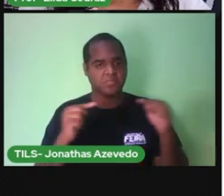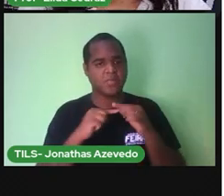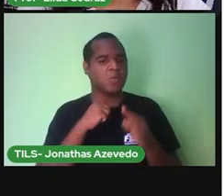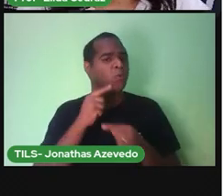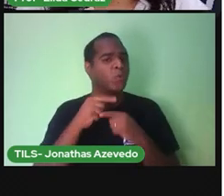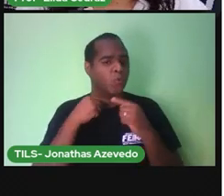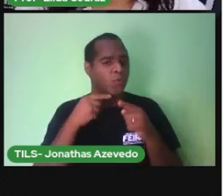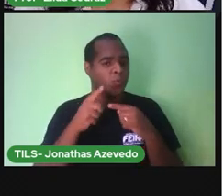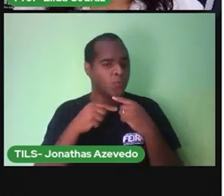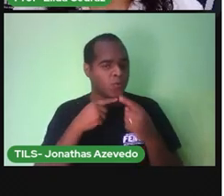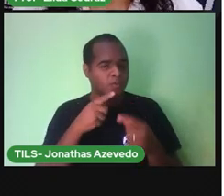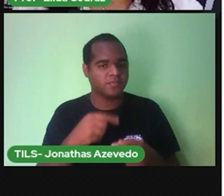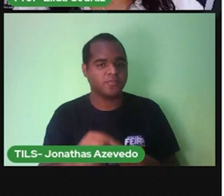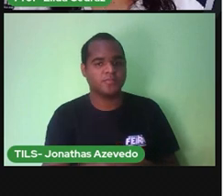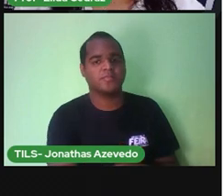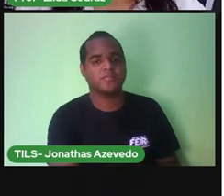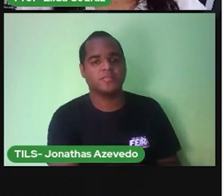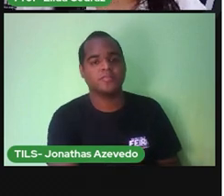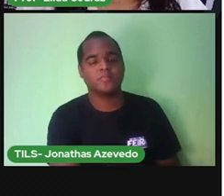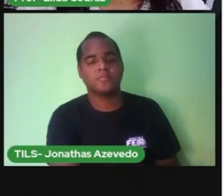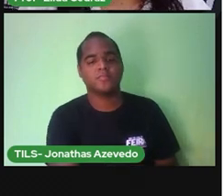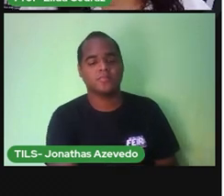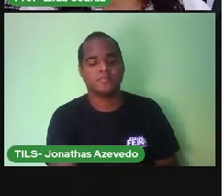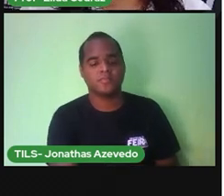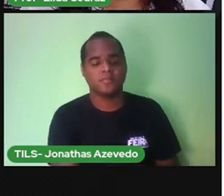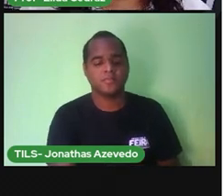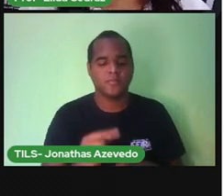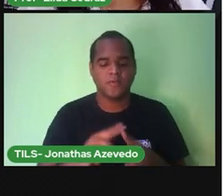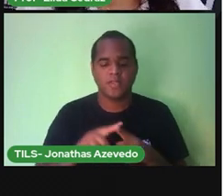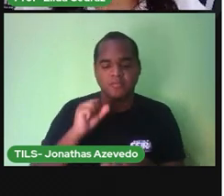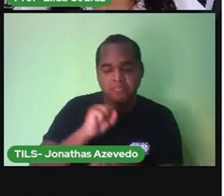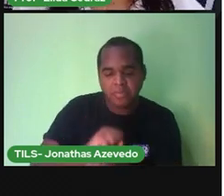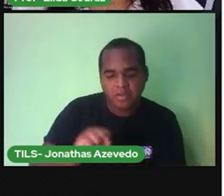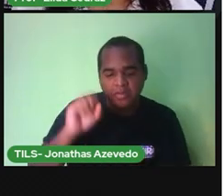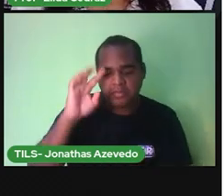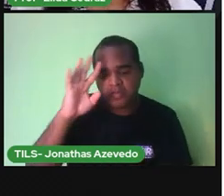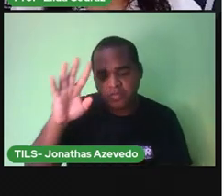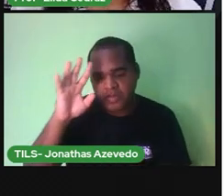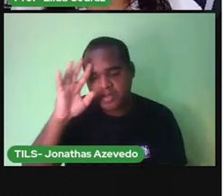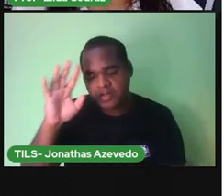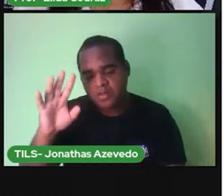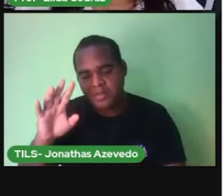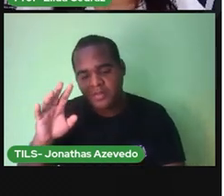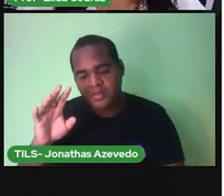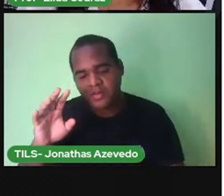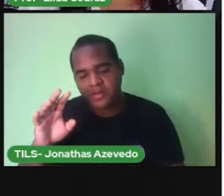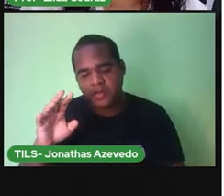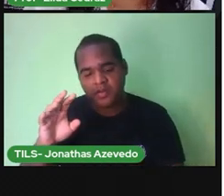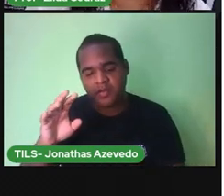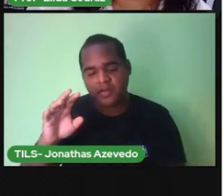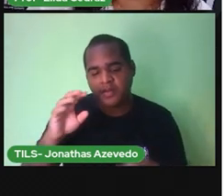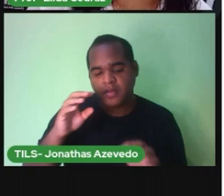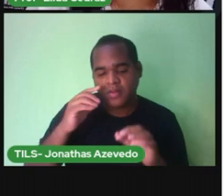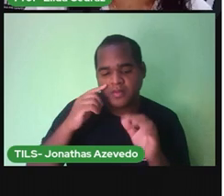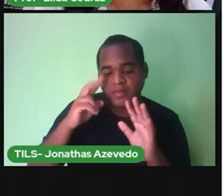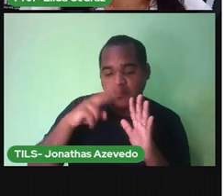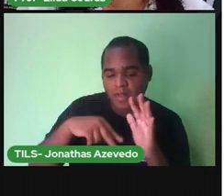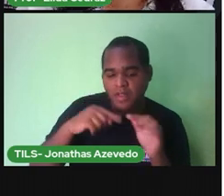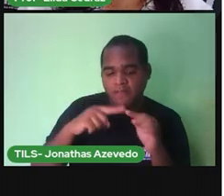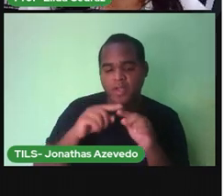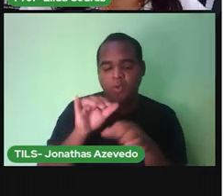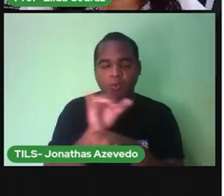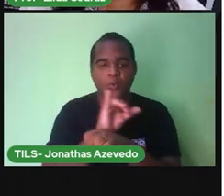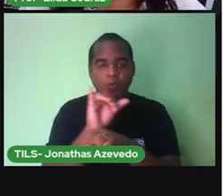Você para a tarefinha Ler o caderno De orientações Ou volta Aqui no YouTube